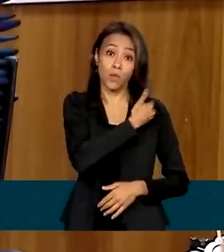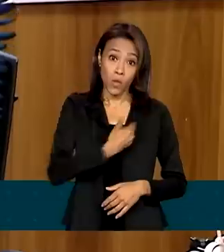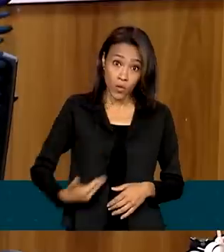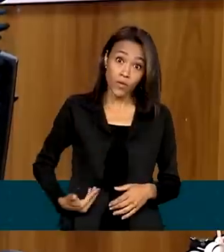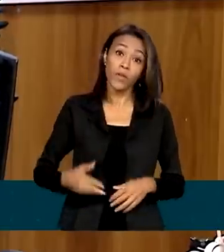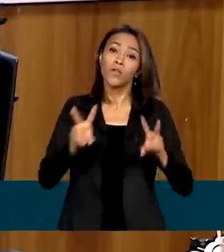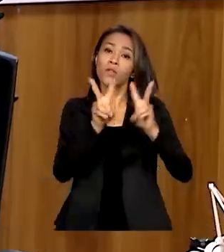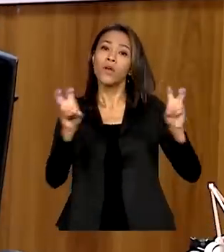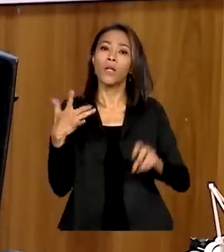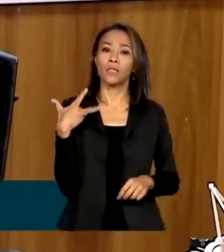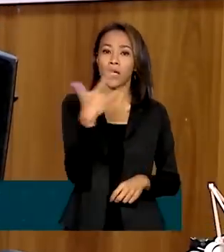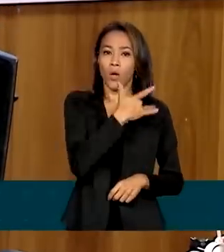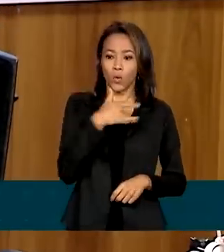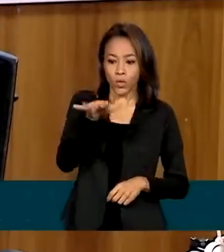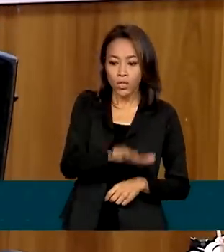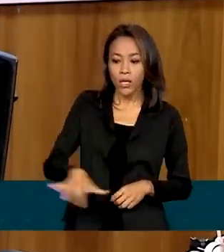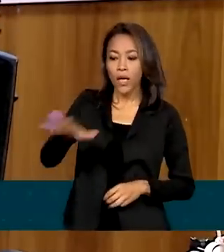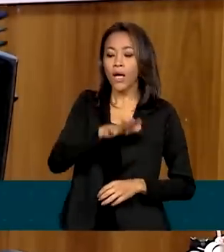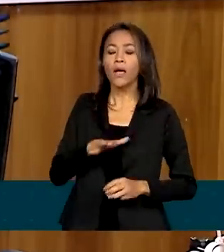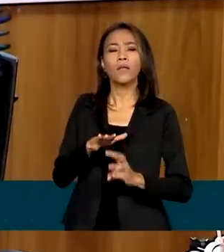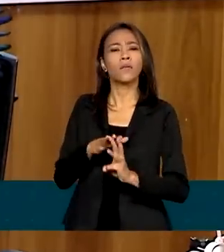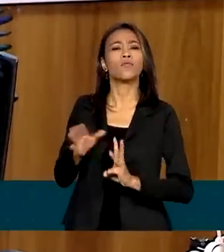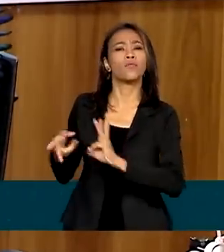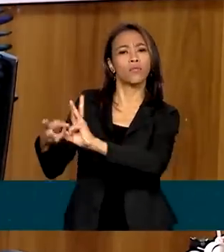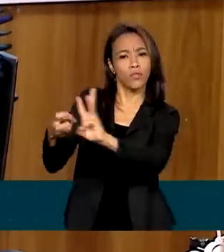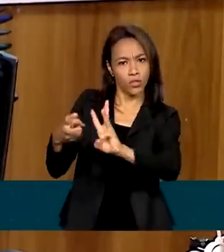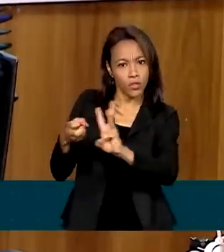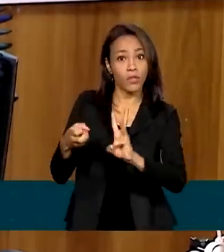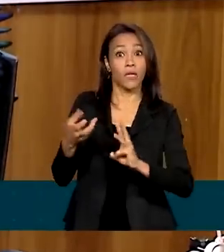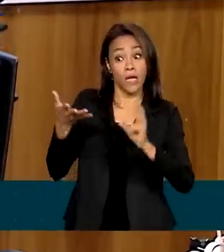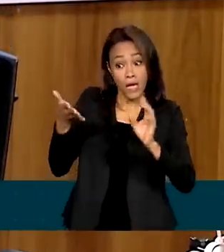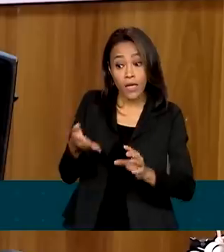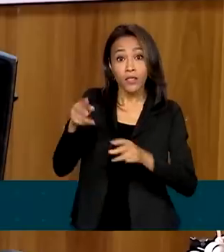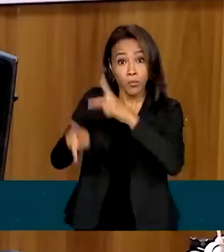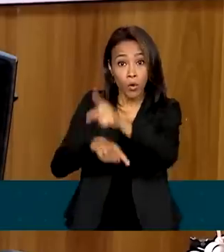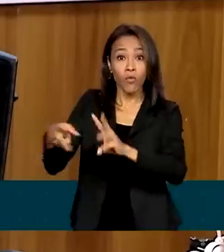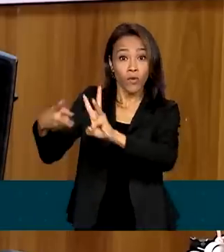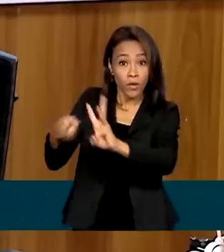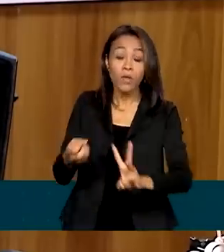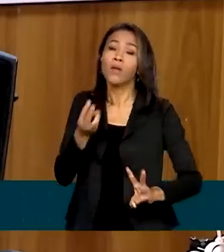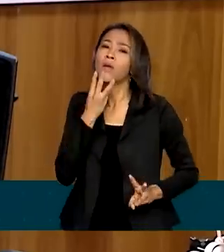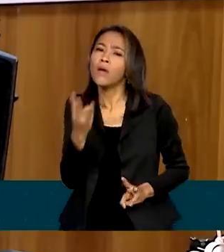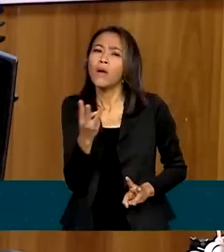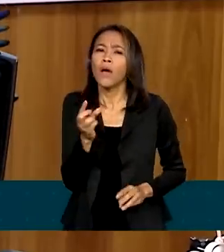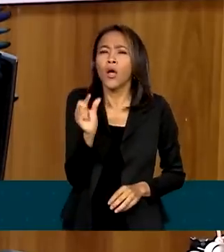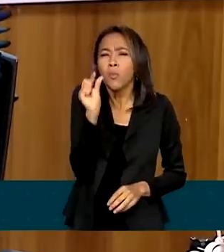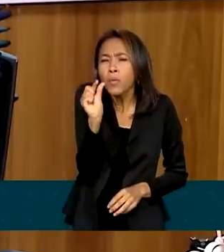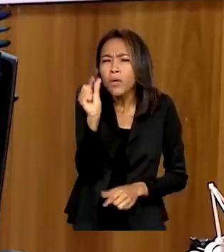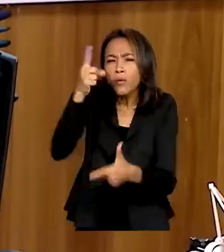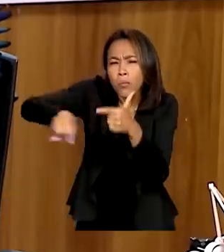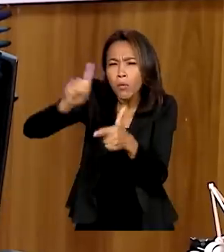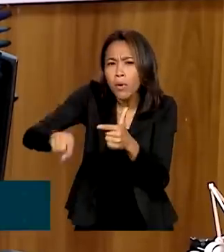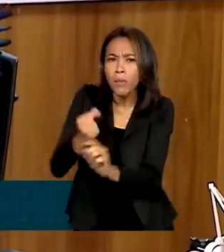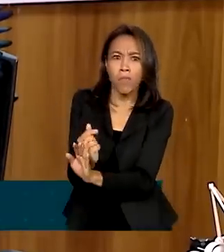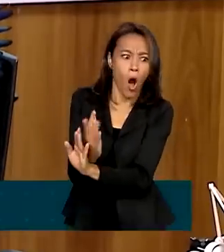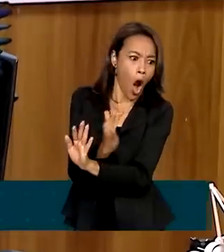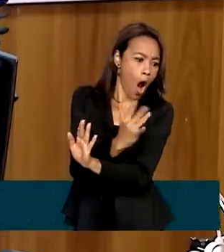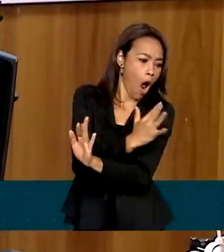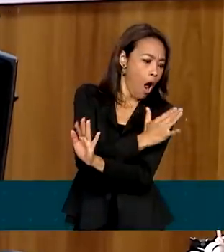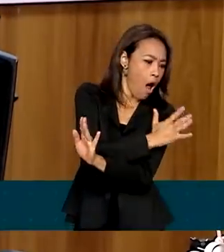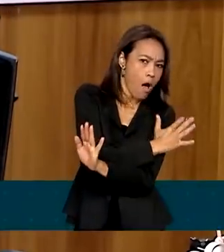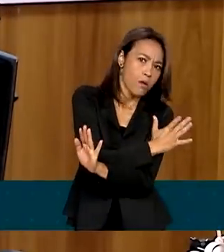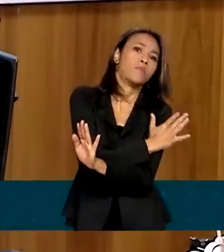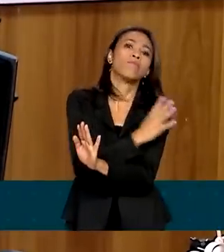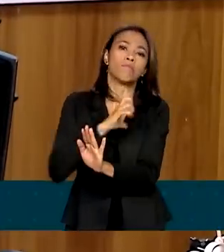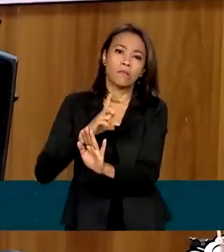assistência de saúde nos territórios indígenas. Yanomami é uma pontinha do iceberg, diante de